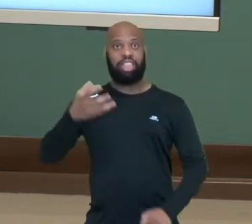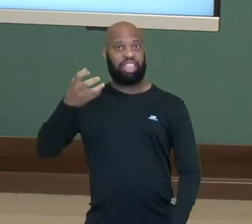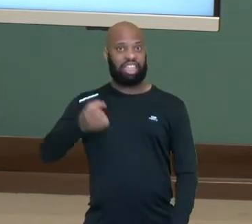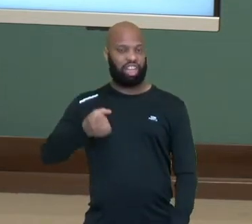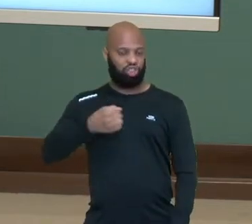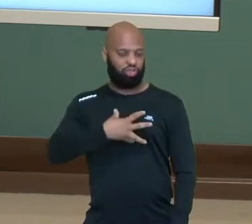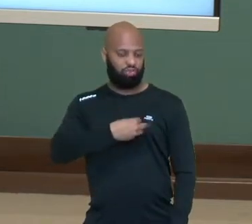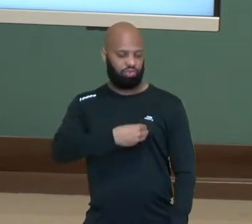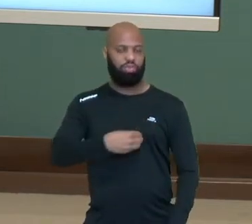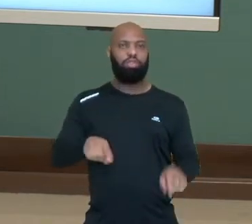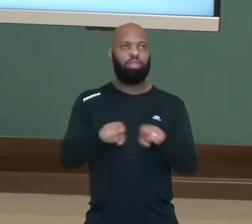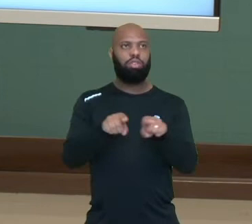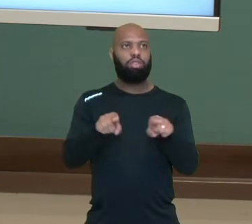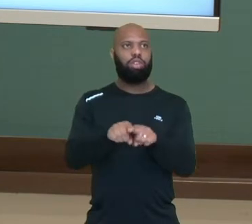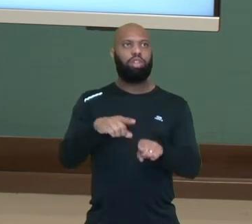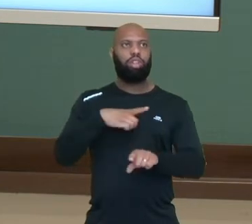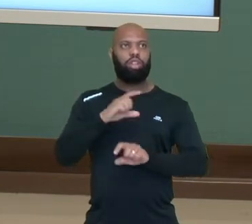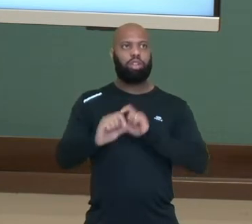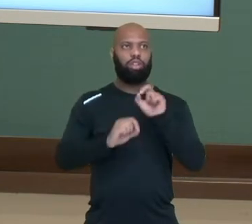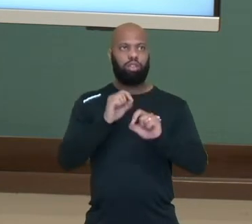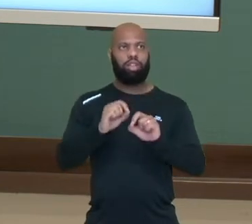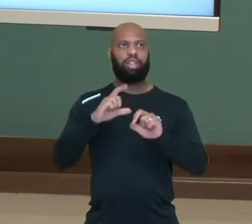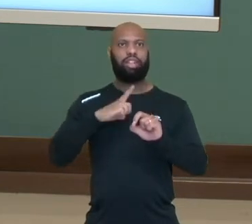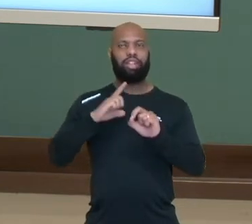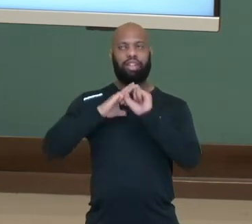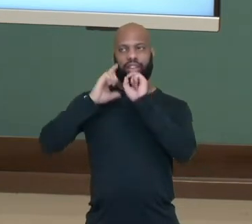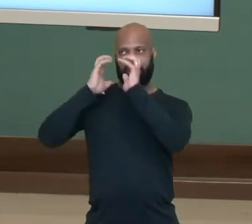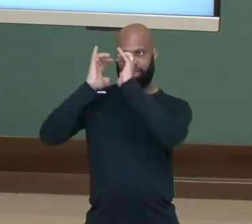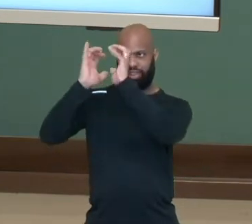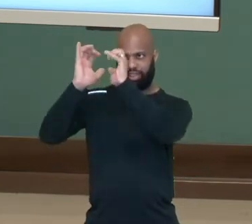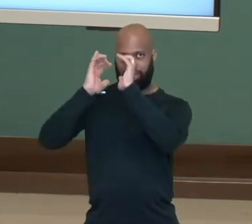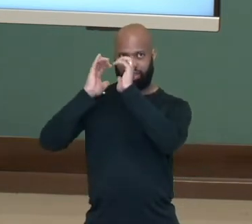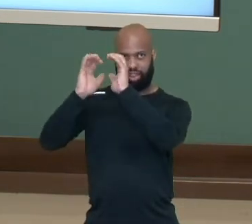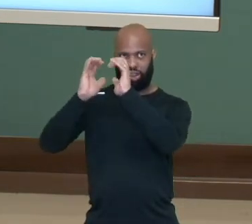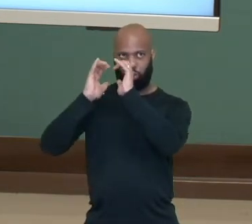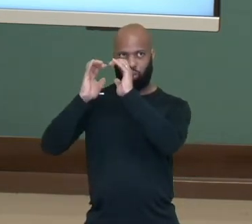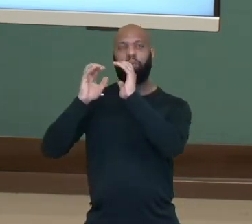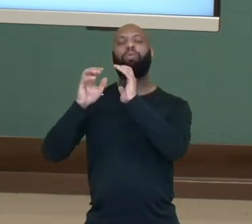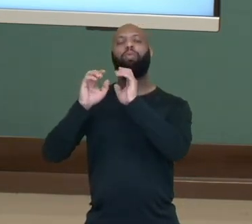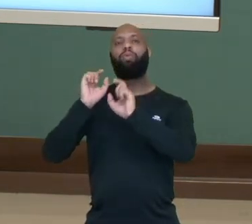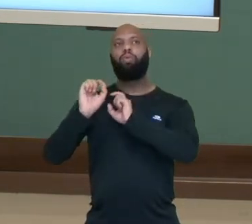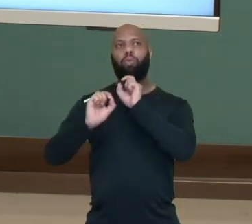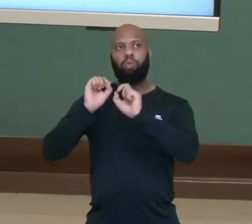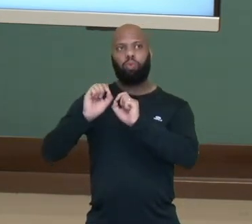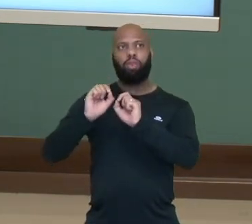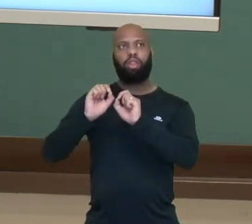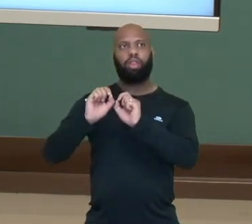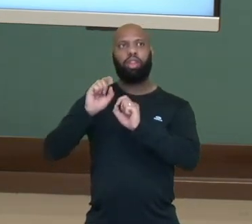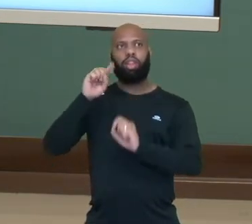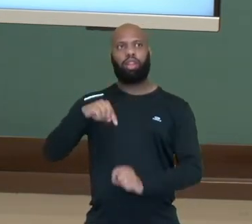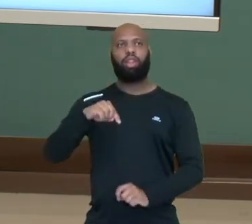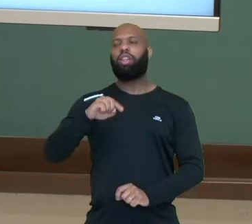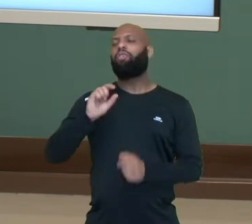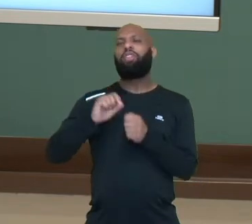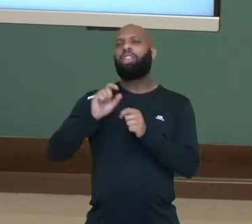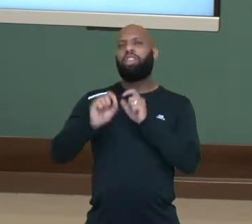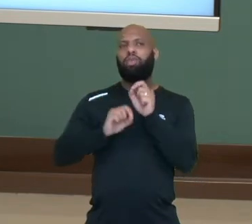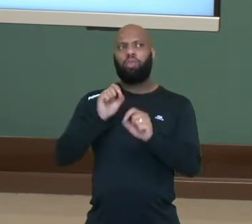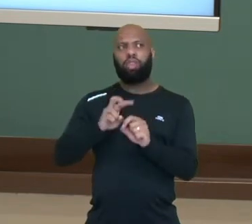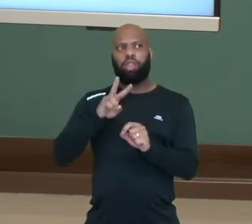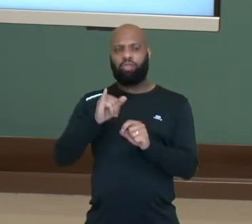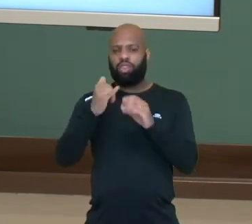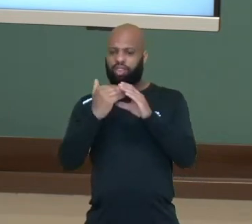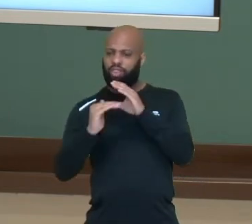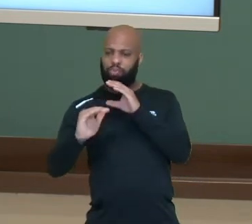tá? E a parte posterior, né? A neurohipófise, que é essa aqui, do ladinho, né? Ela vai transmitir esses